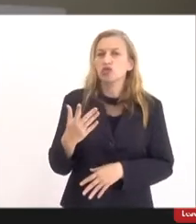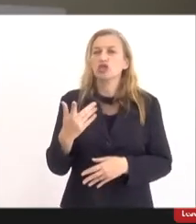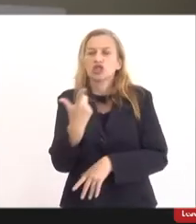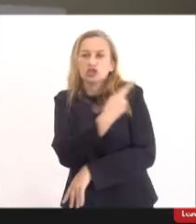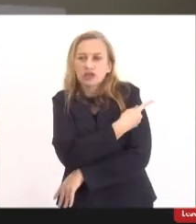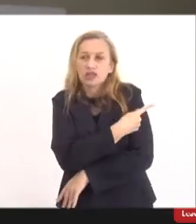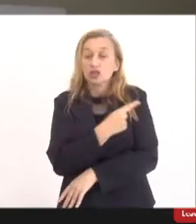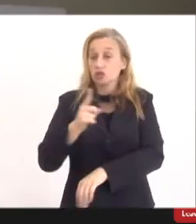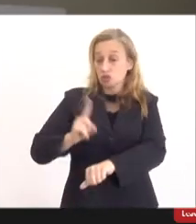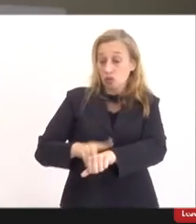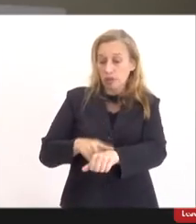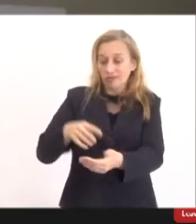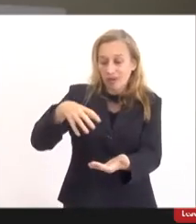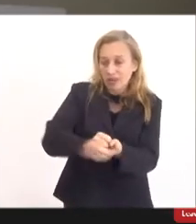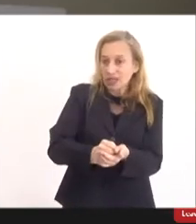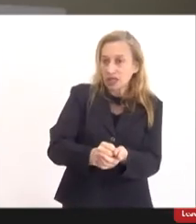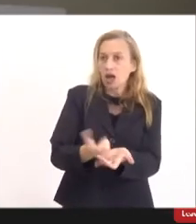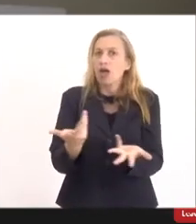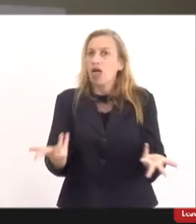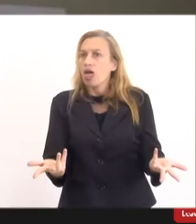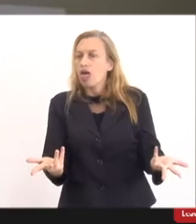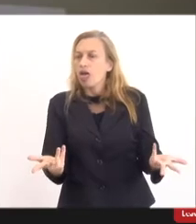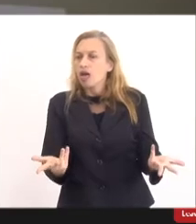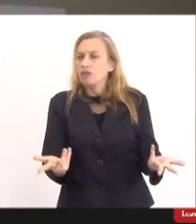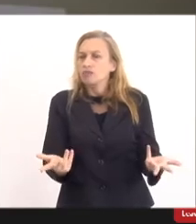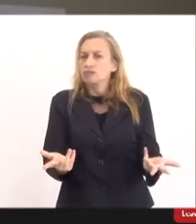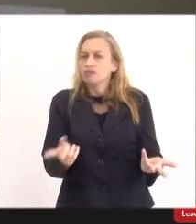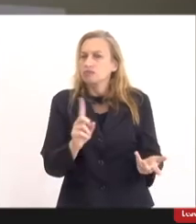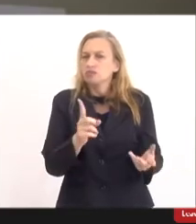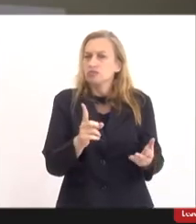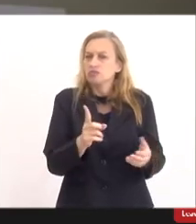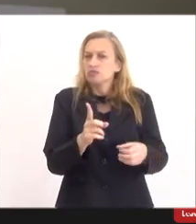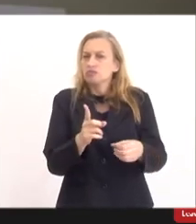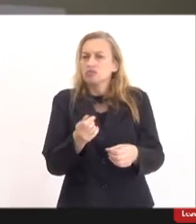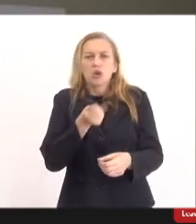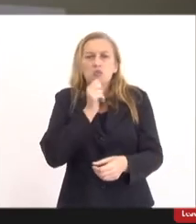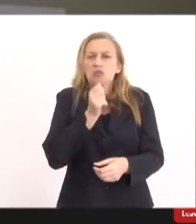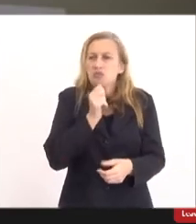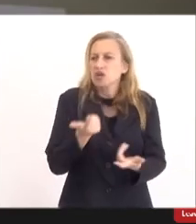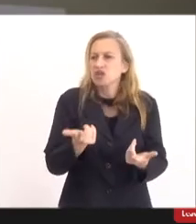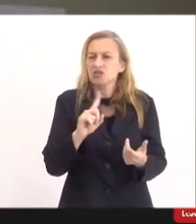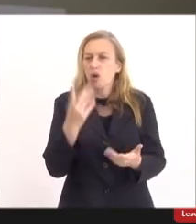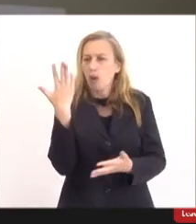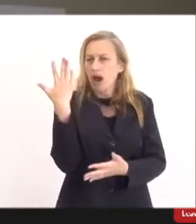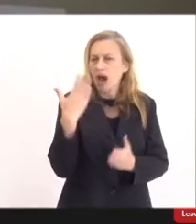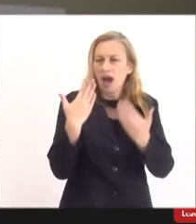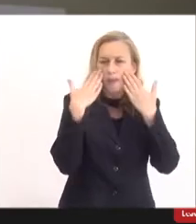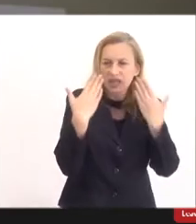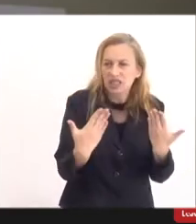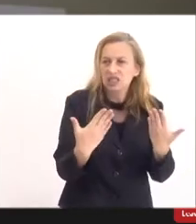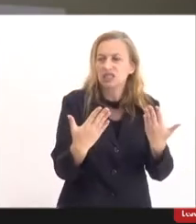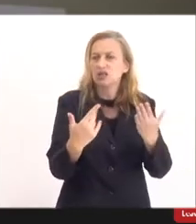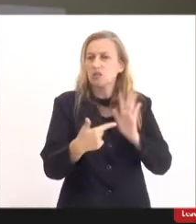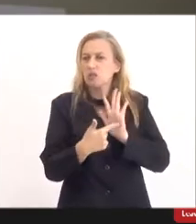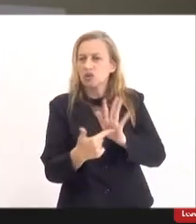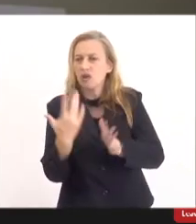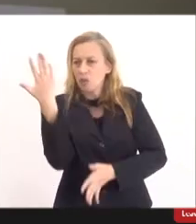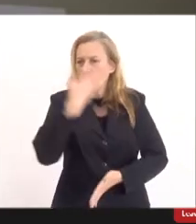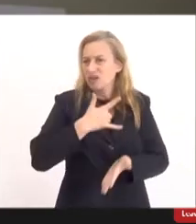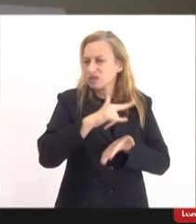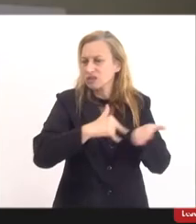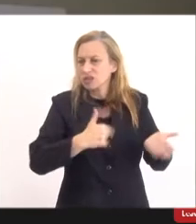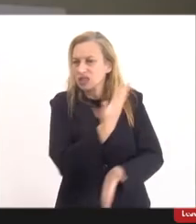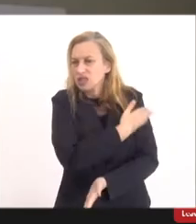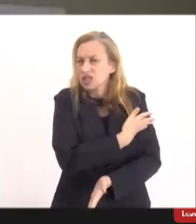matrícula, a gente não preconiza em momento algum que a não apresentação, a não comprovação, que ela